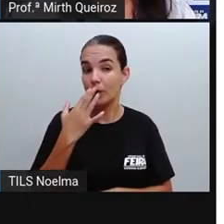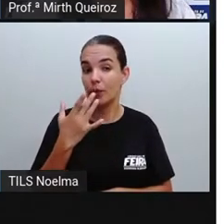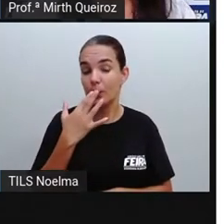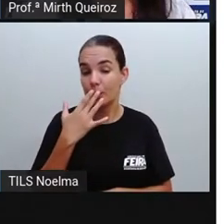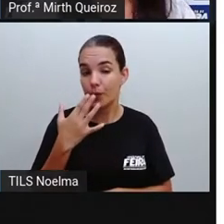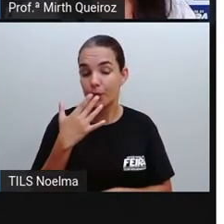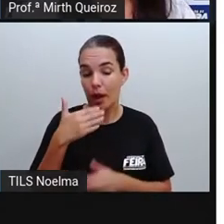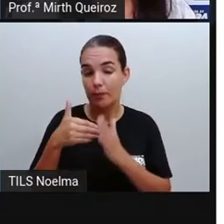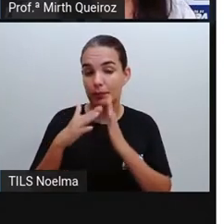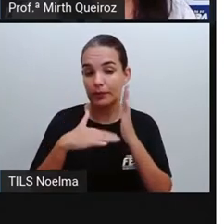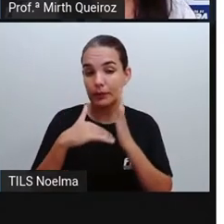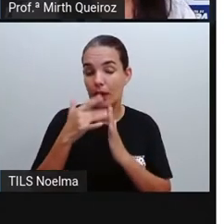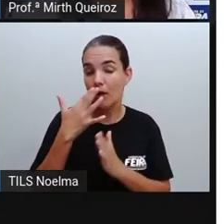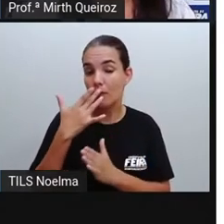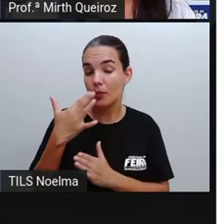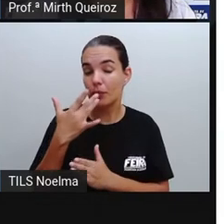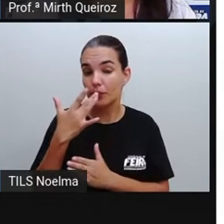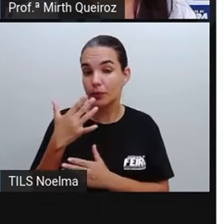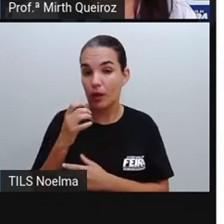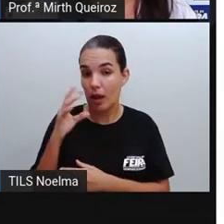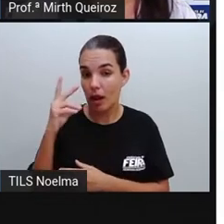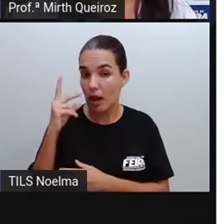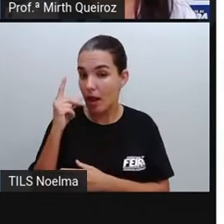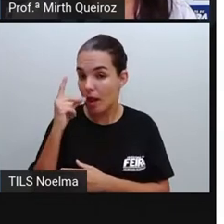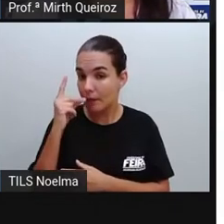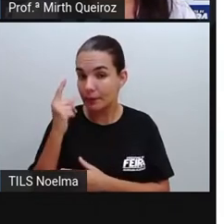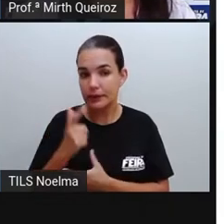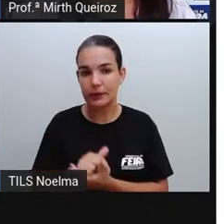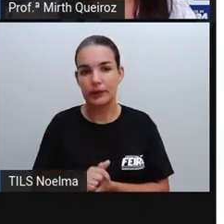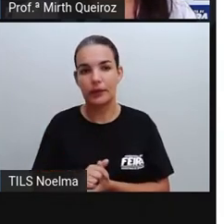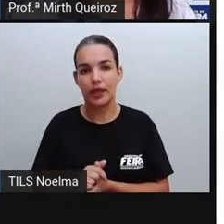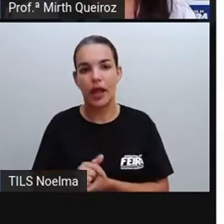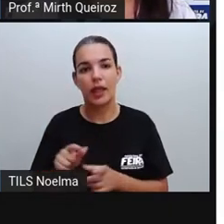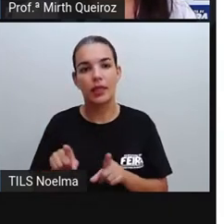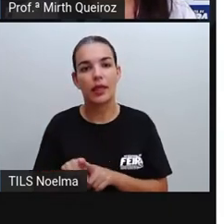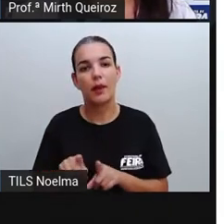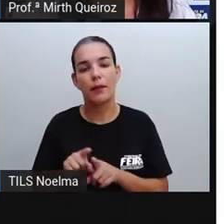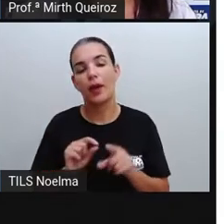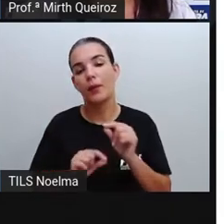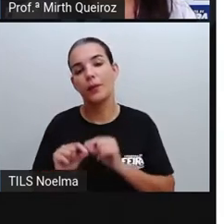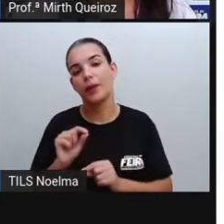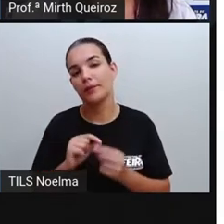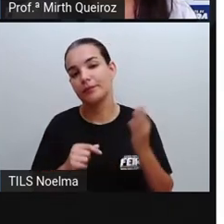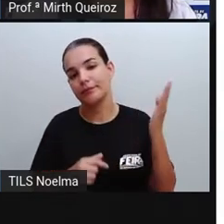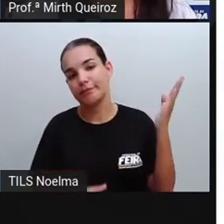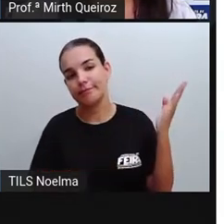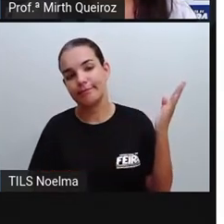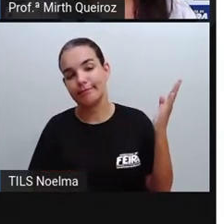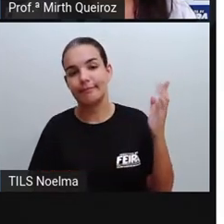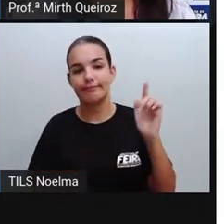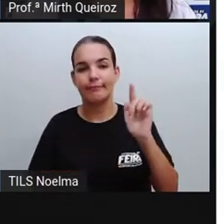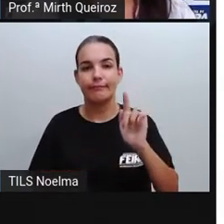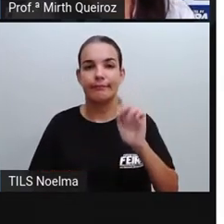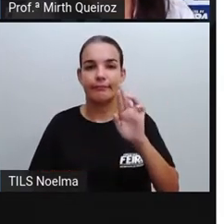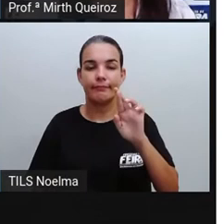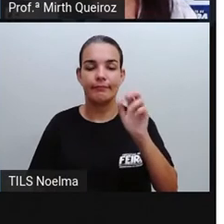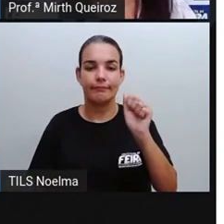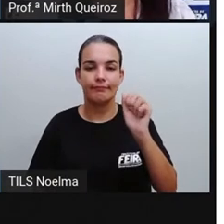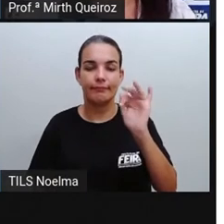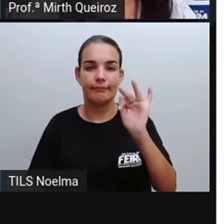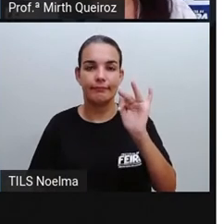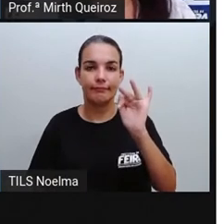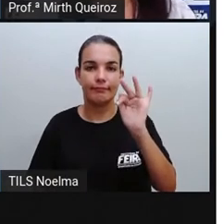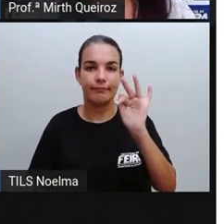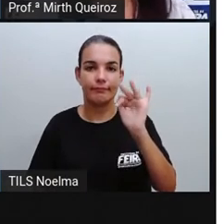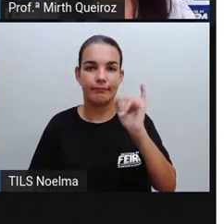a pintura do lápis aí. A argila ou o grafite, para poder produzir a